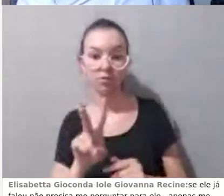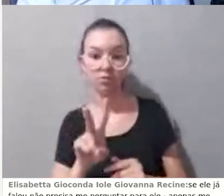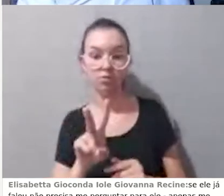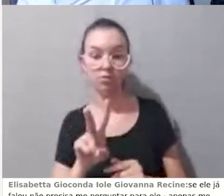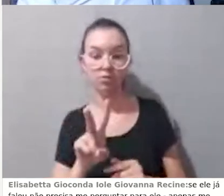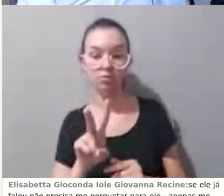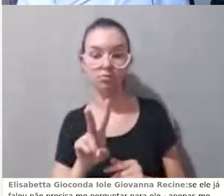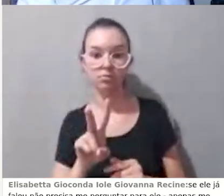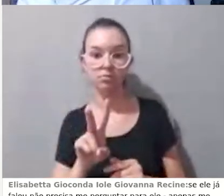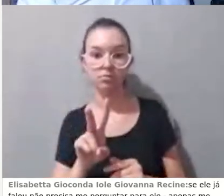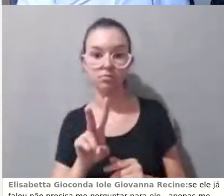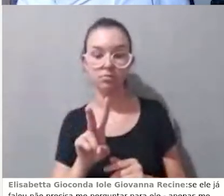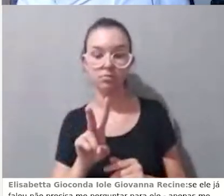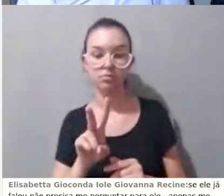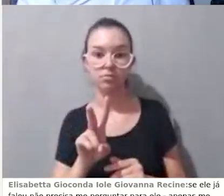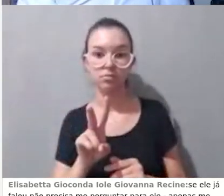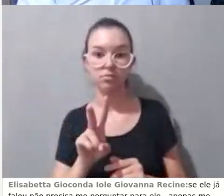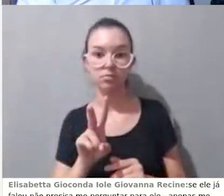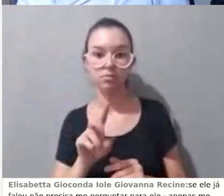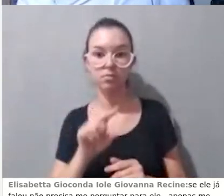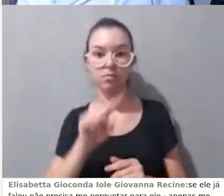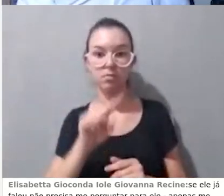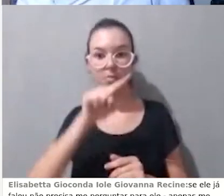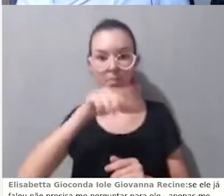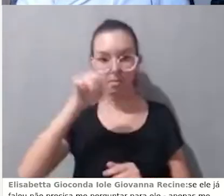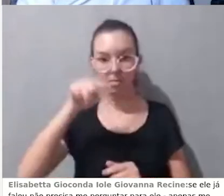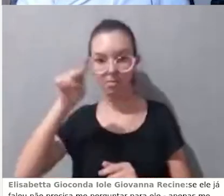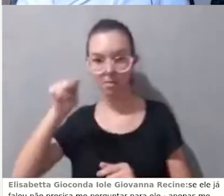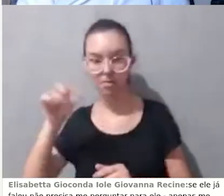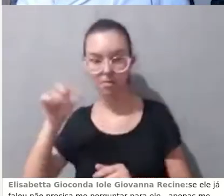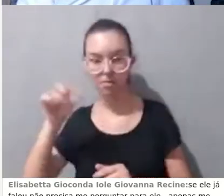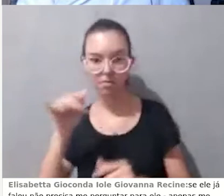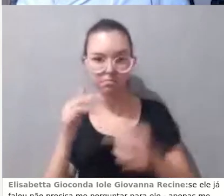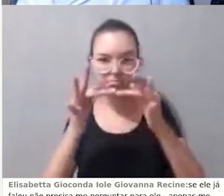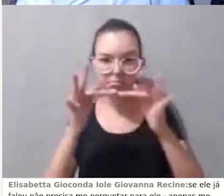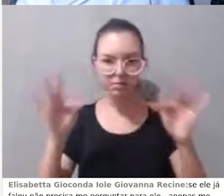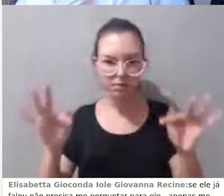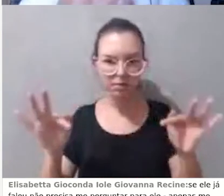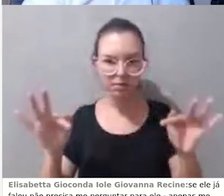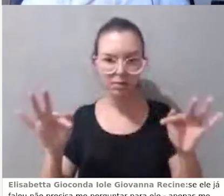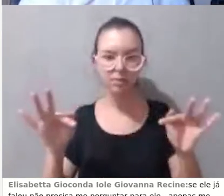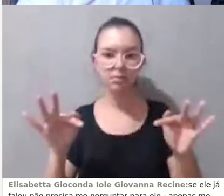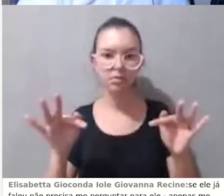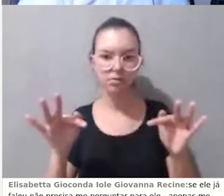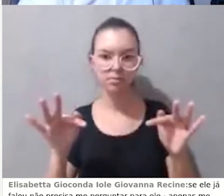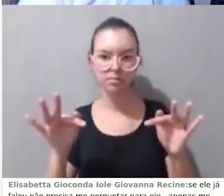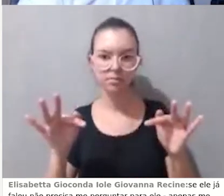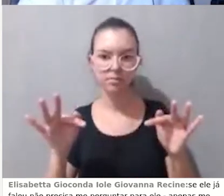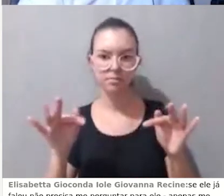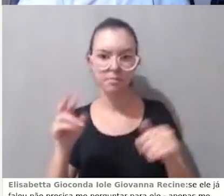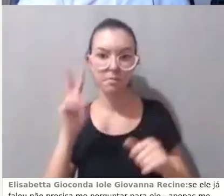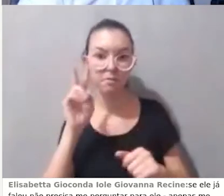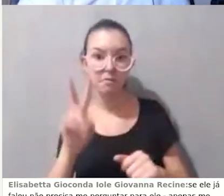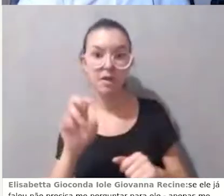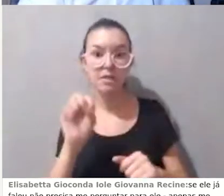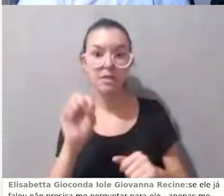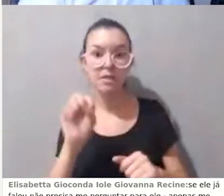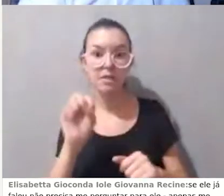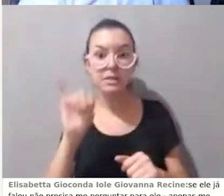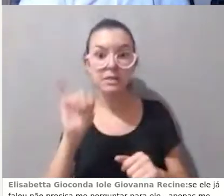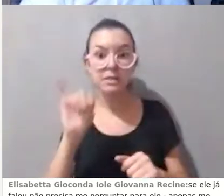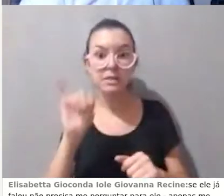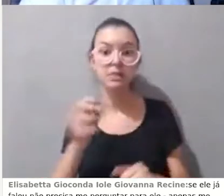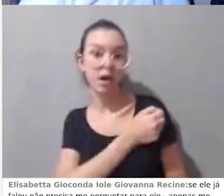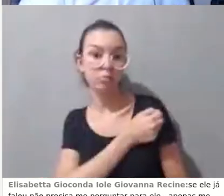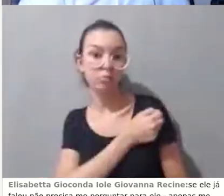bem gráfica se o recurso que eu estou propondo para avaliar ao aluno se ele está sendo utilizado pelo